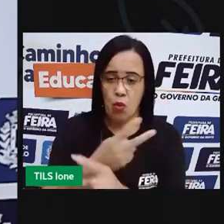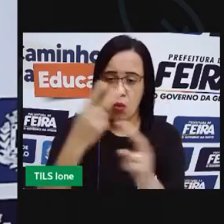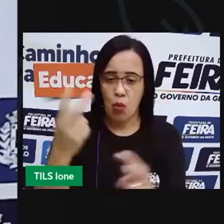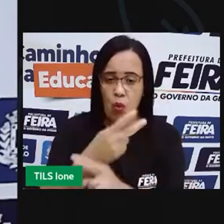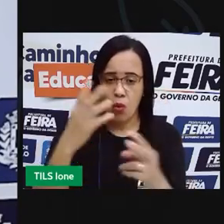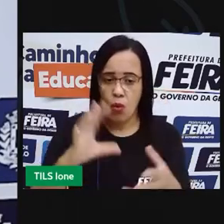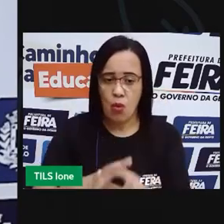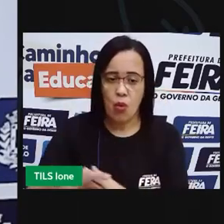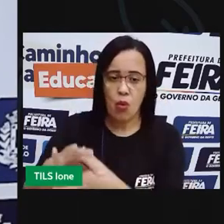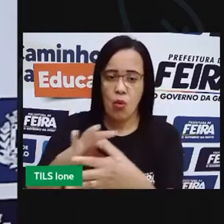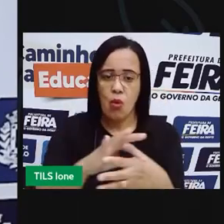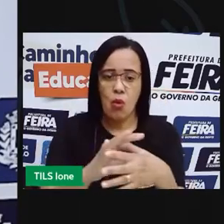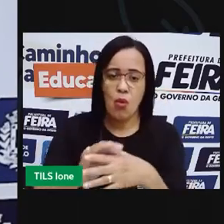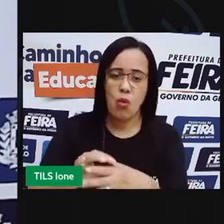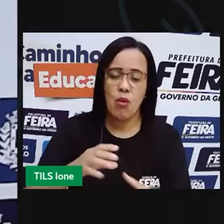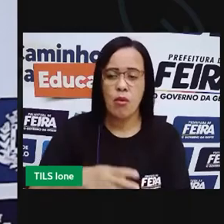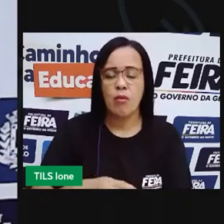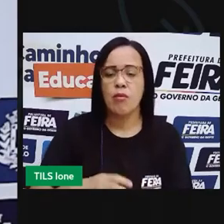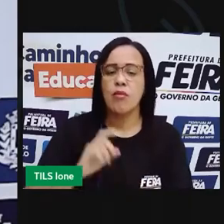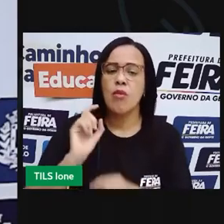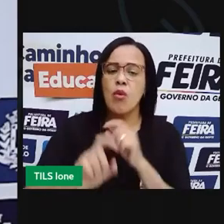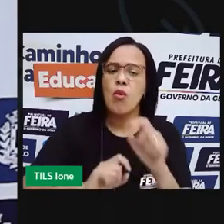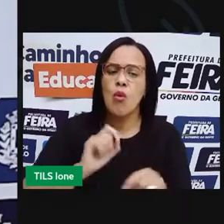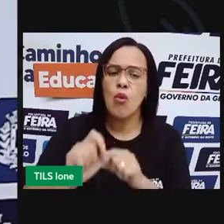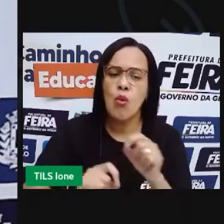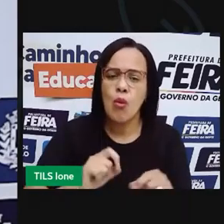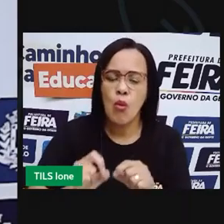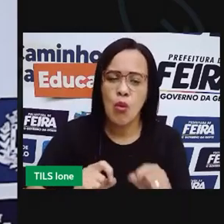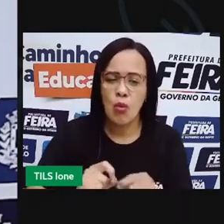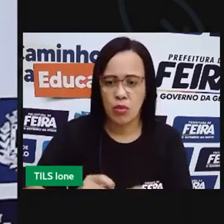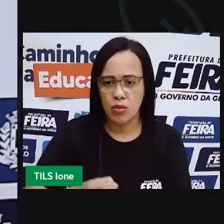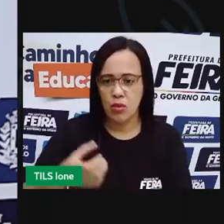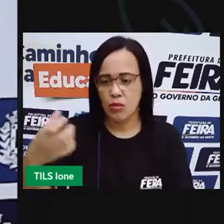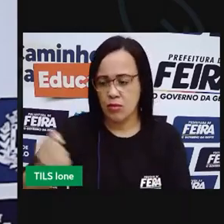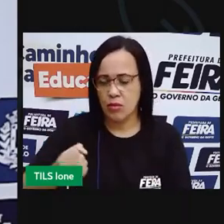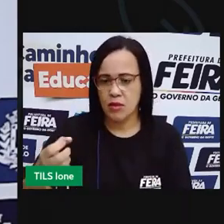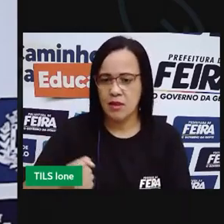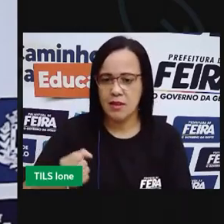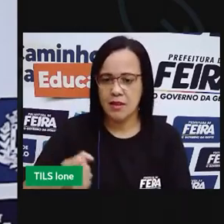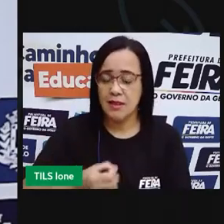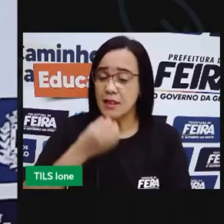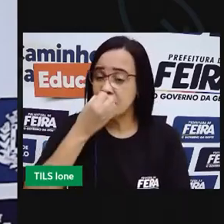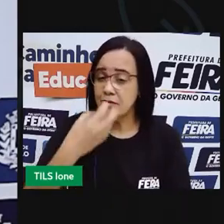o avô da emagarinha, com leite fresco e o naviozinho.